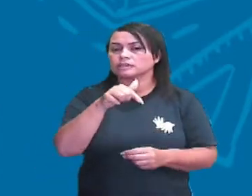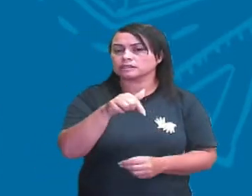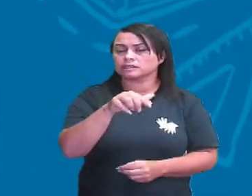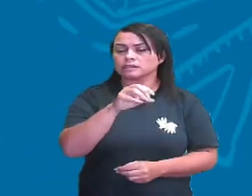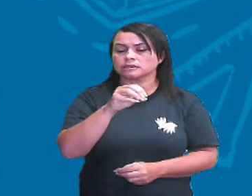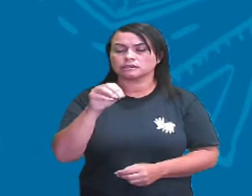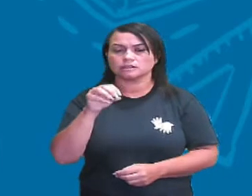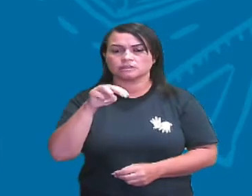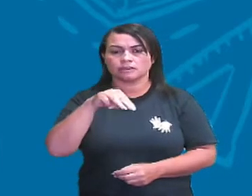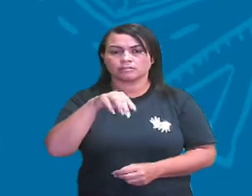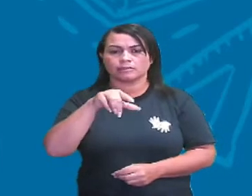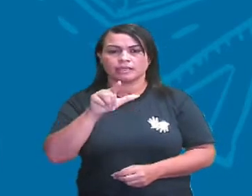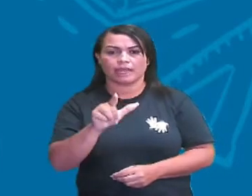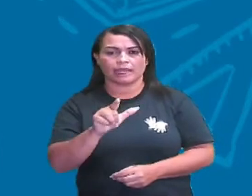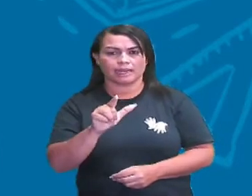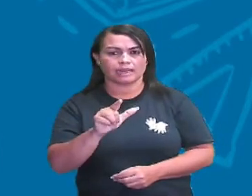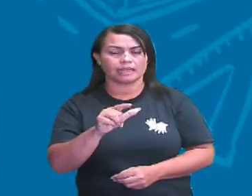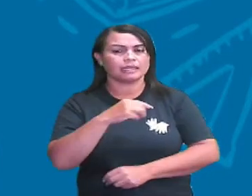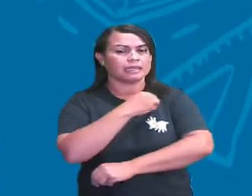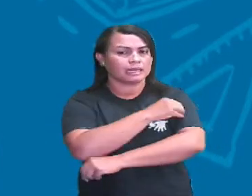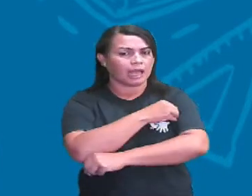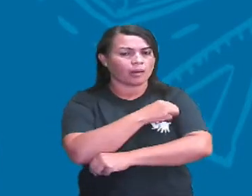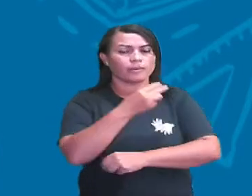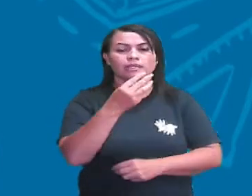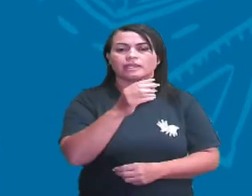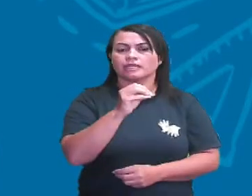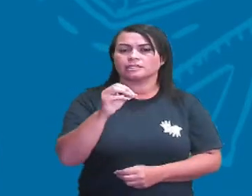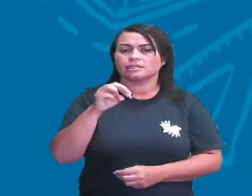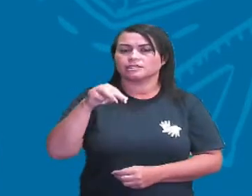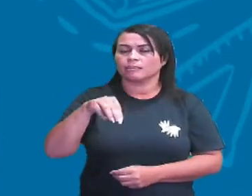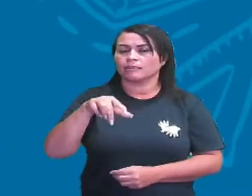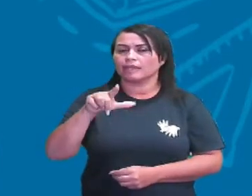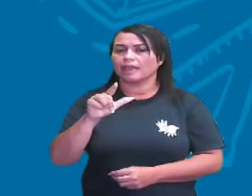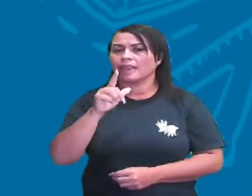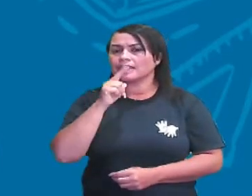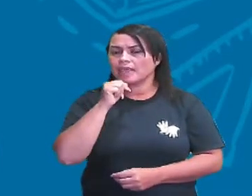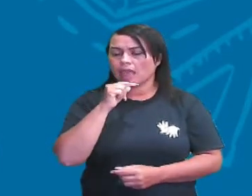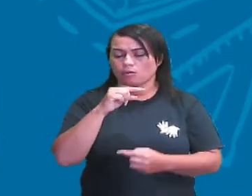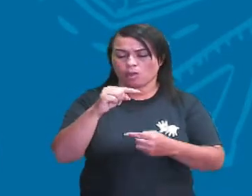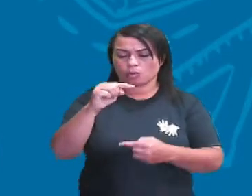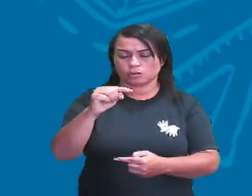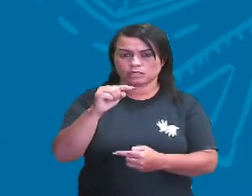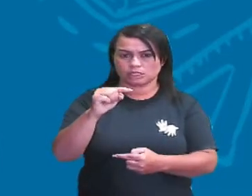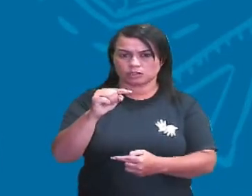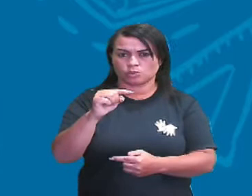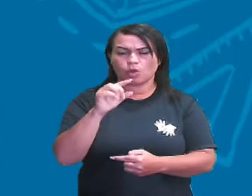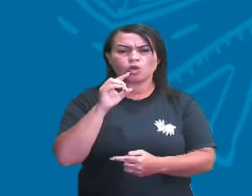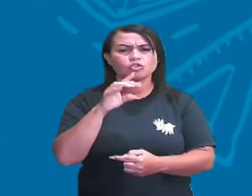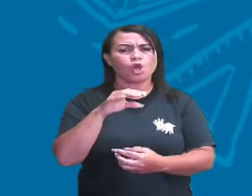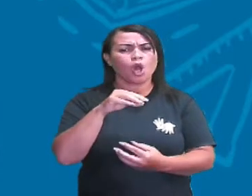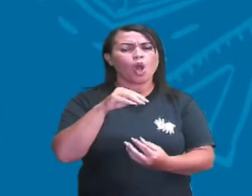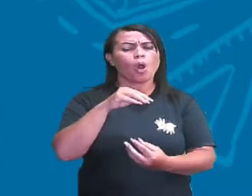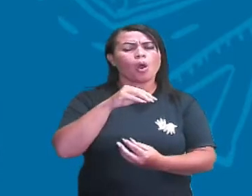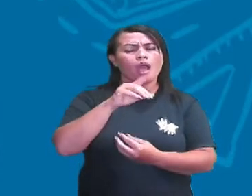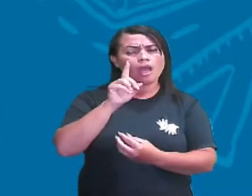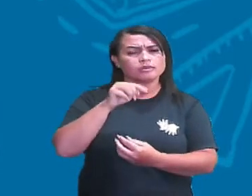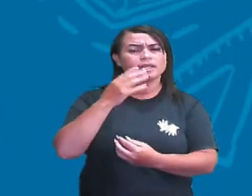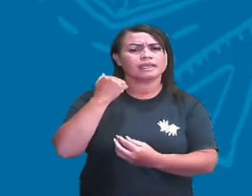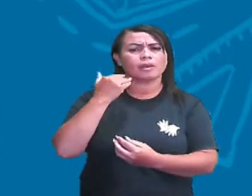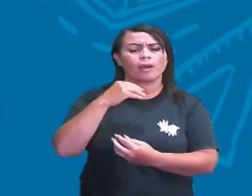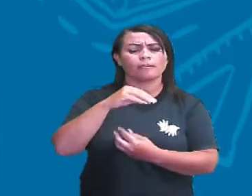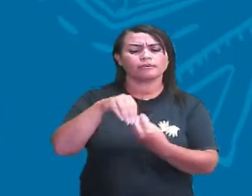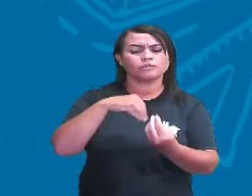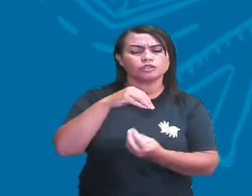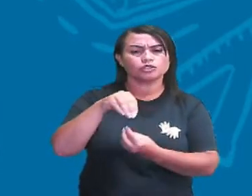ml de álcool e 300 ml de água. A parte, então, eu posso falar que são uma mistura homogênea. Eu não consigo